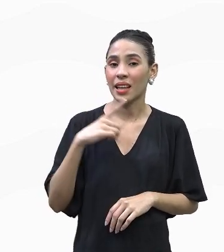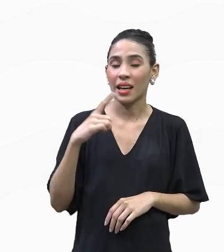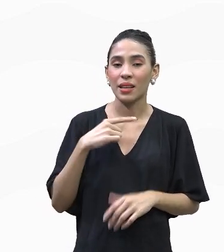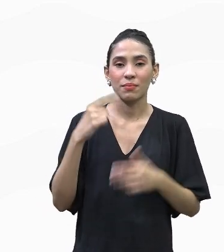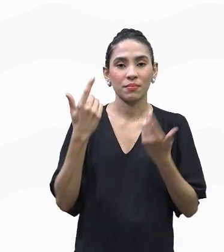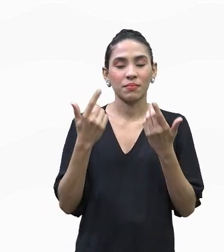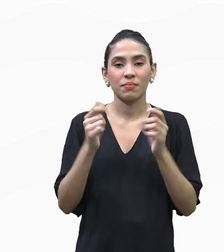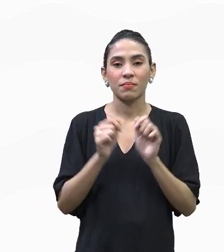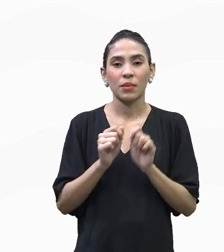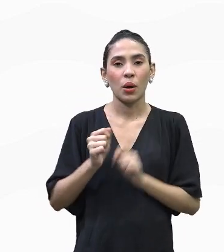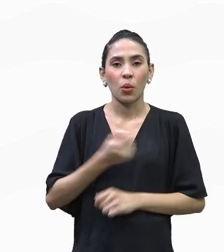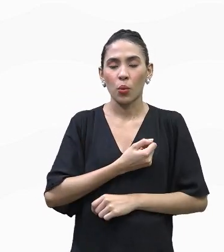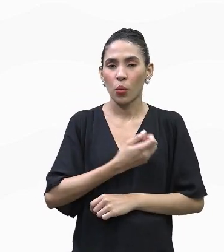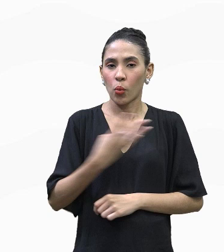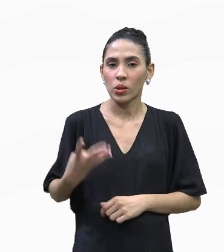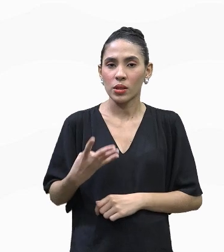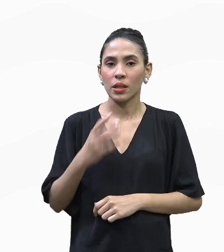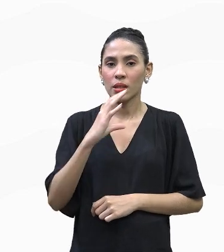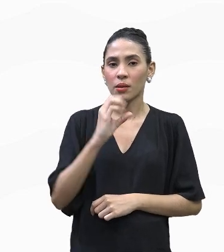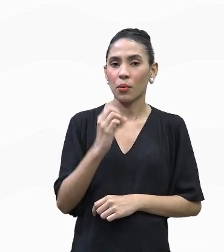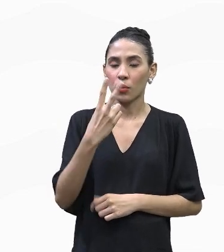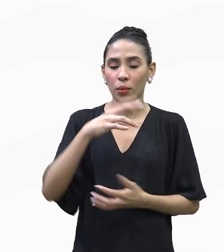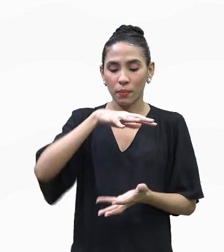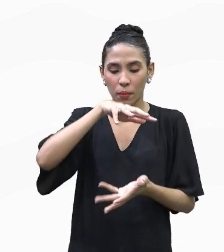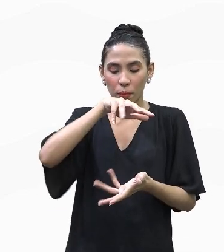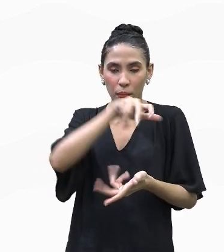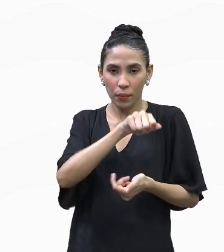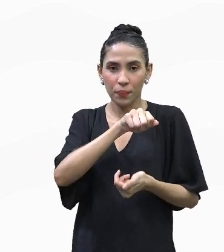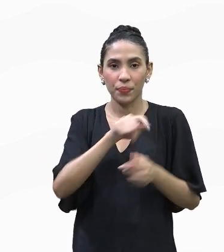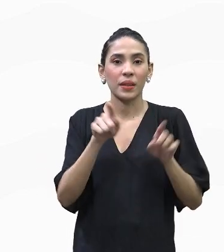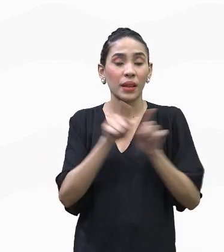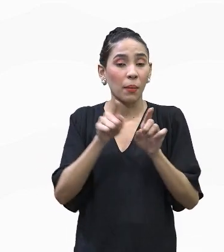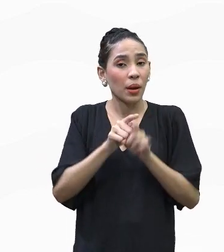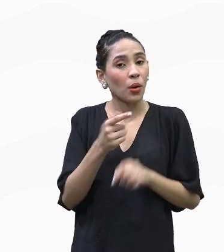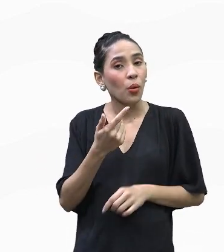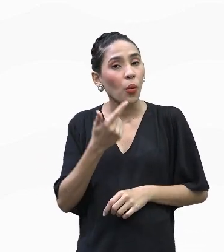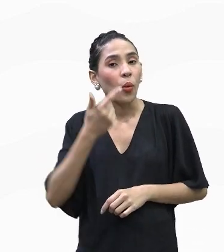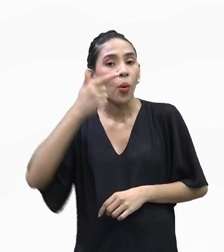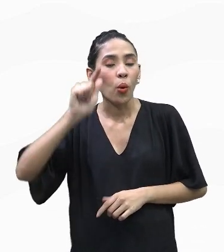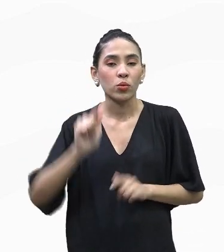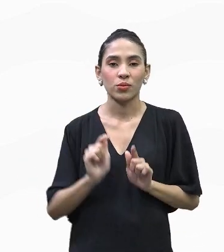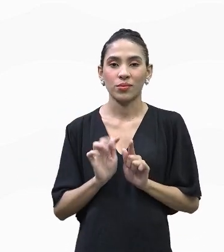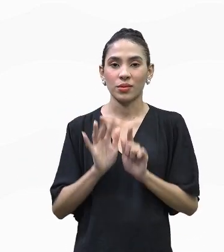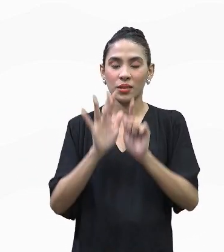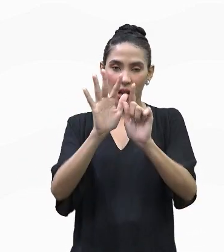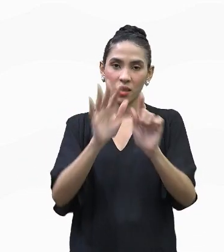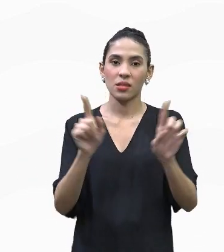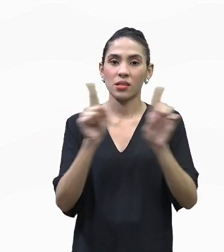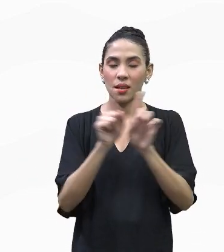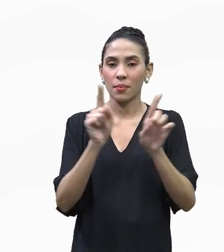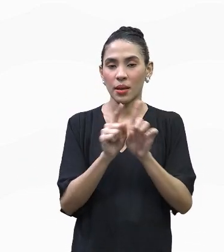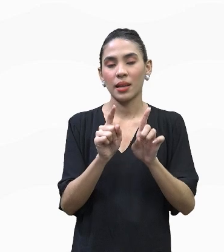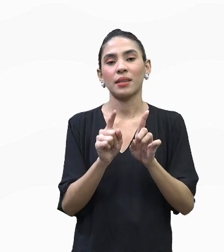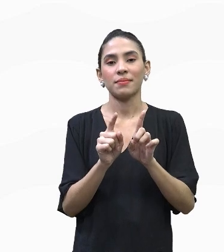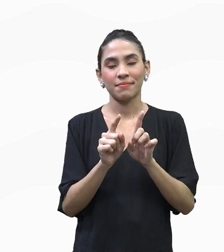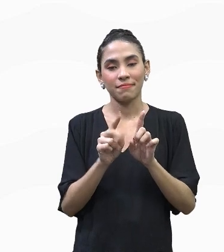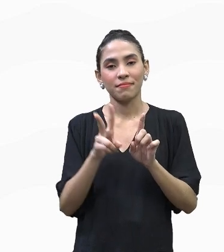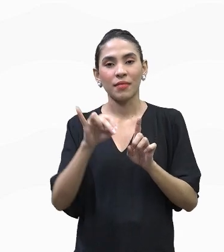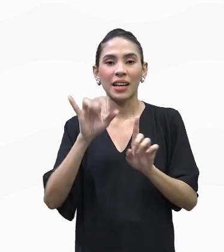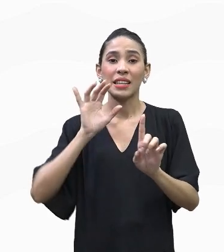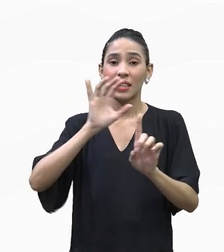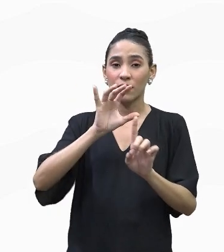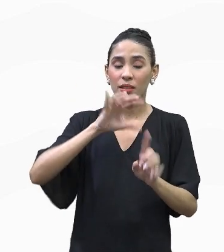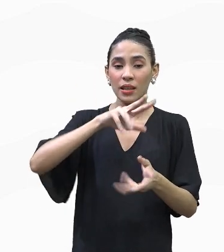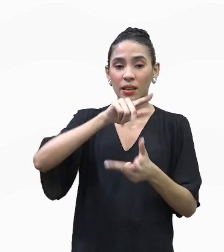maior quantidade de gás carbônico na nossa atmosfera e também outros gases que vão ser, então, colocados na